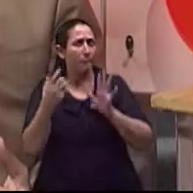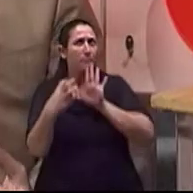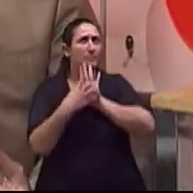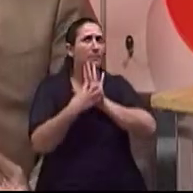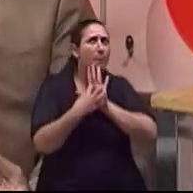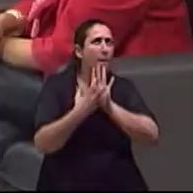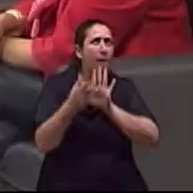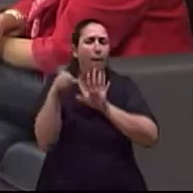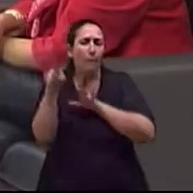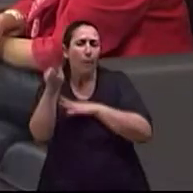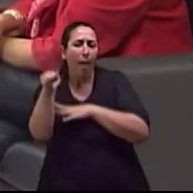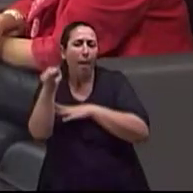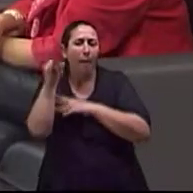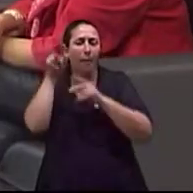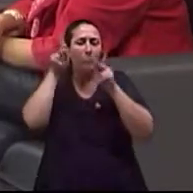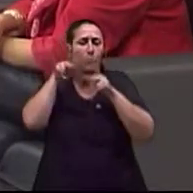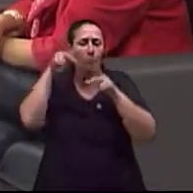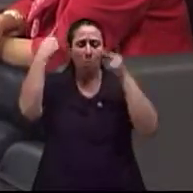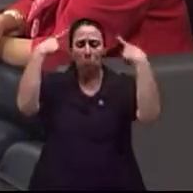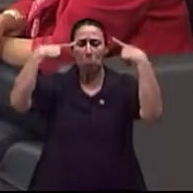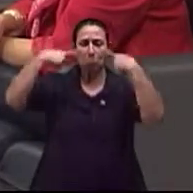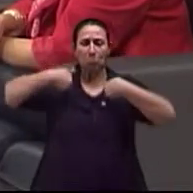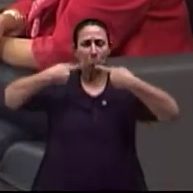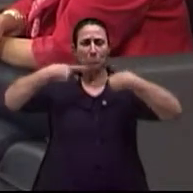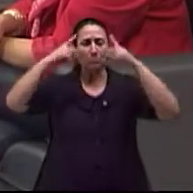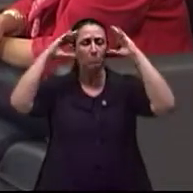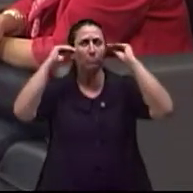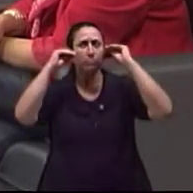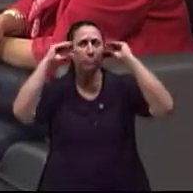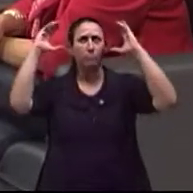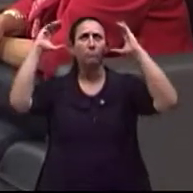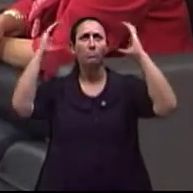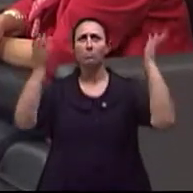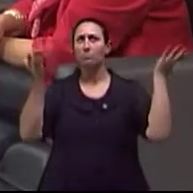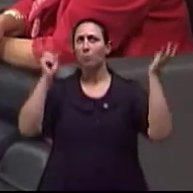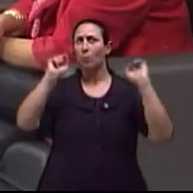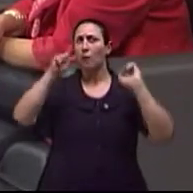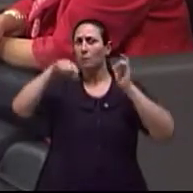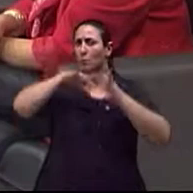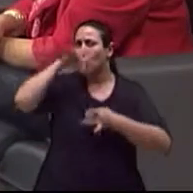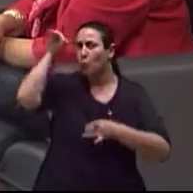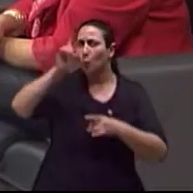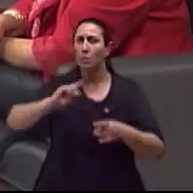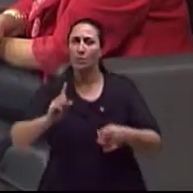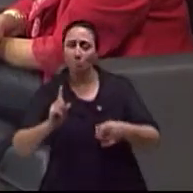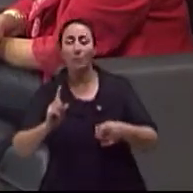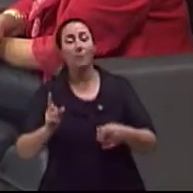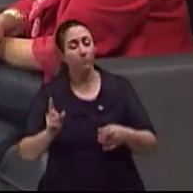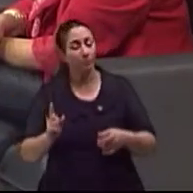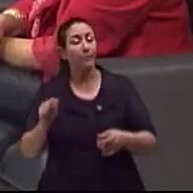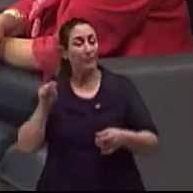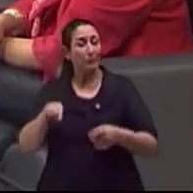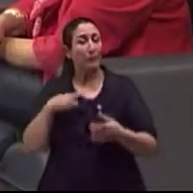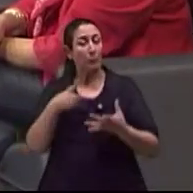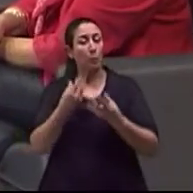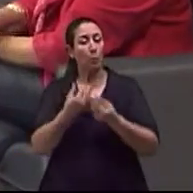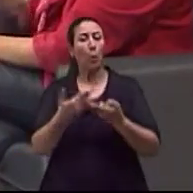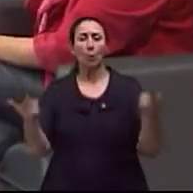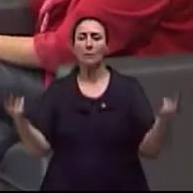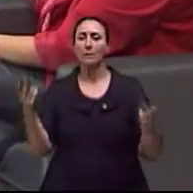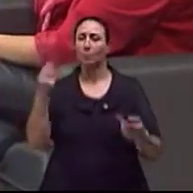de aceitação, o acontece? O que importa é que isso acontece E hoje nós sabemos que isso tem uma relevância muito significativa na vida do ser humano